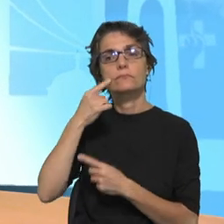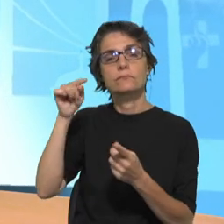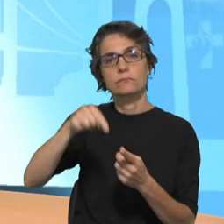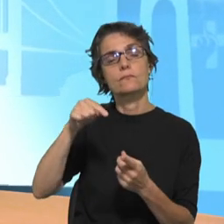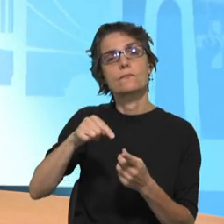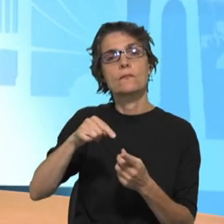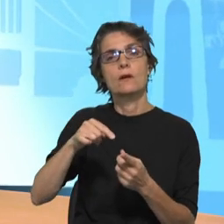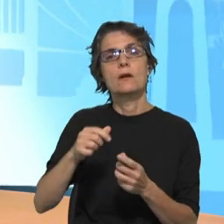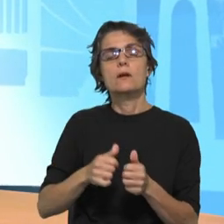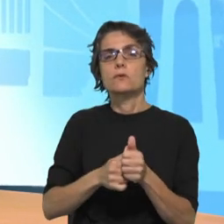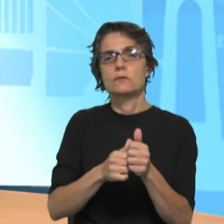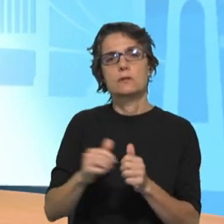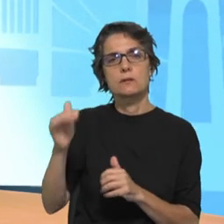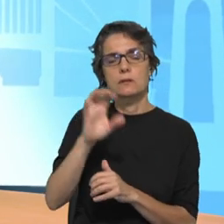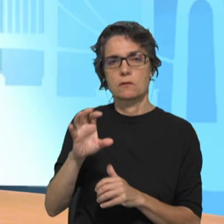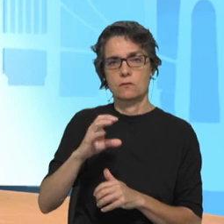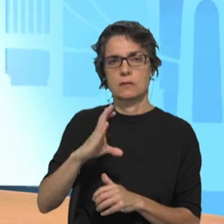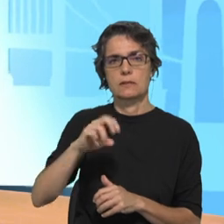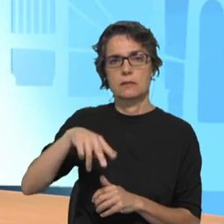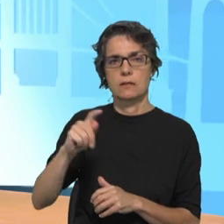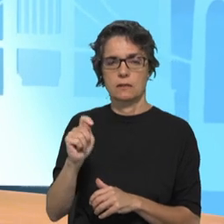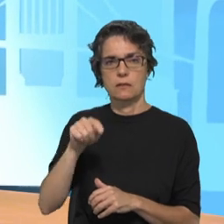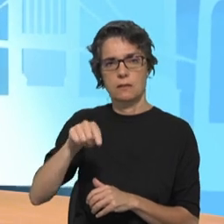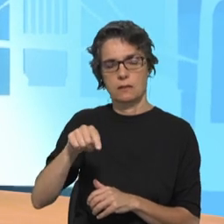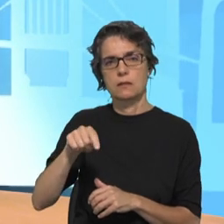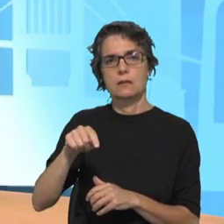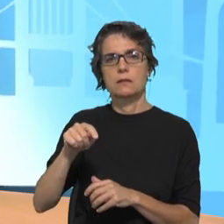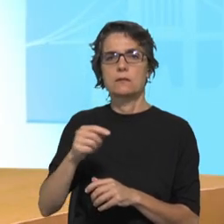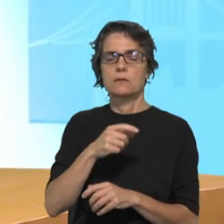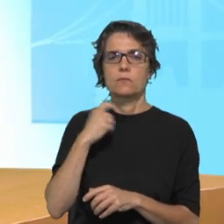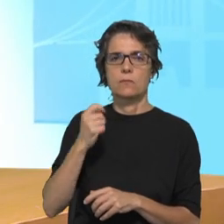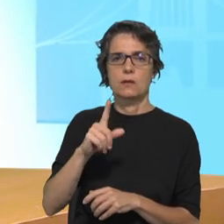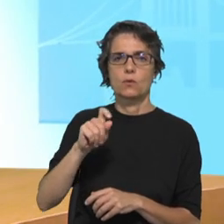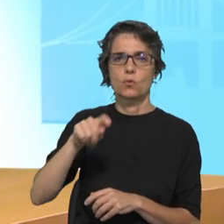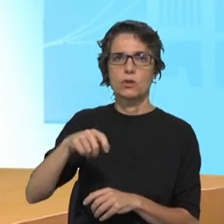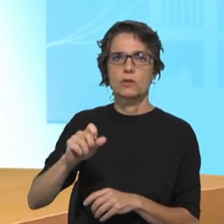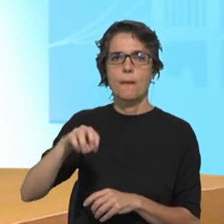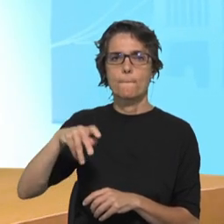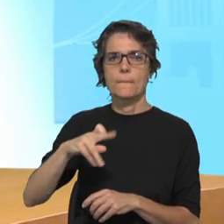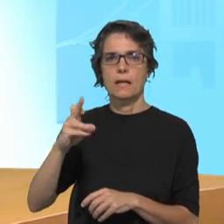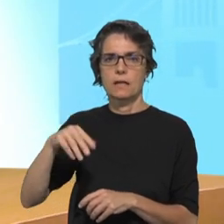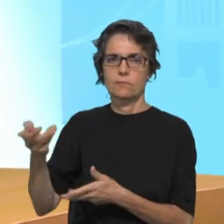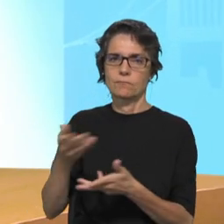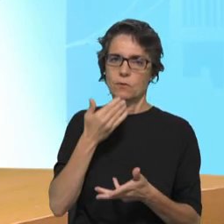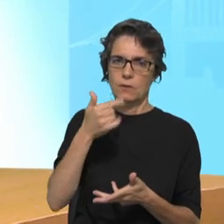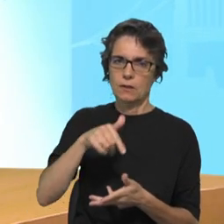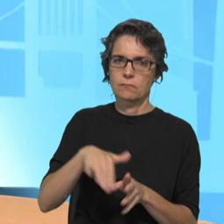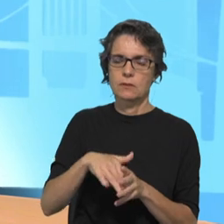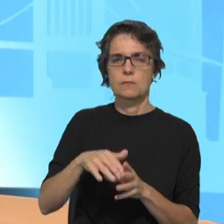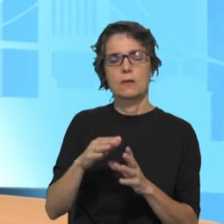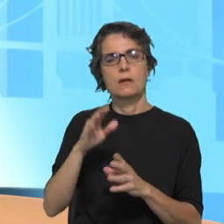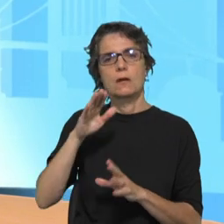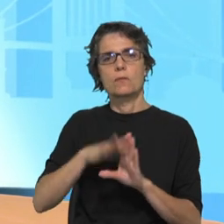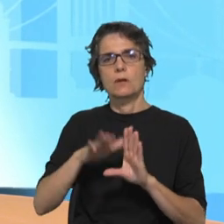do CNE, o Padre Luís Marinho, que está hoje connosco e que cumprimento. Muito boa tarde. Boa tarde. Obrigado por estar no programa